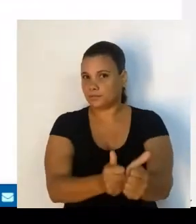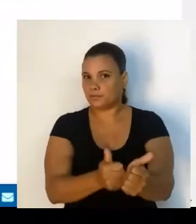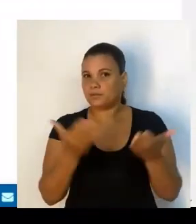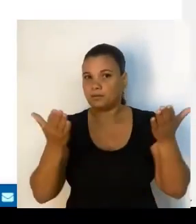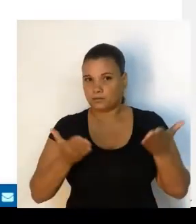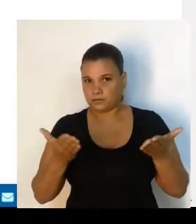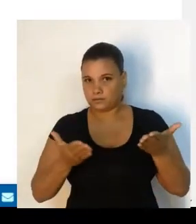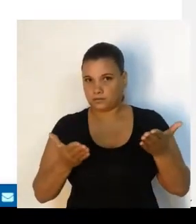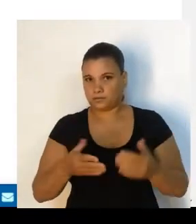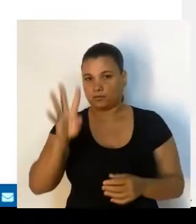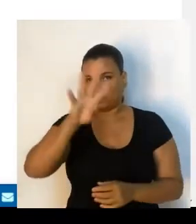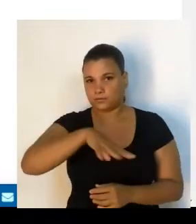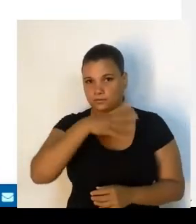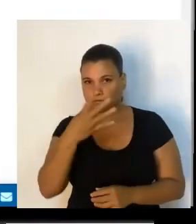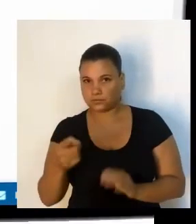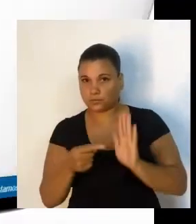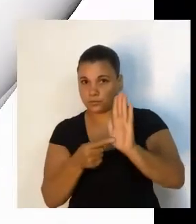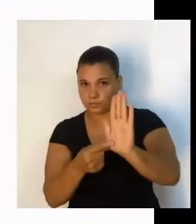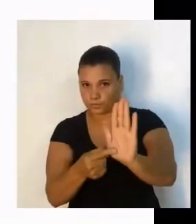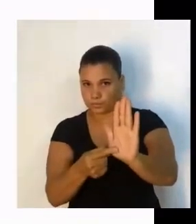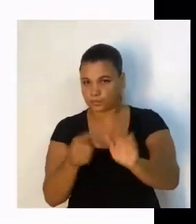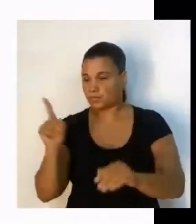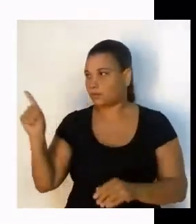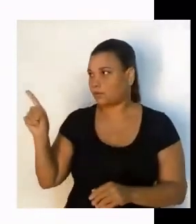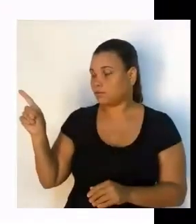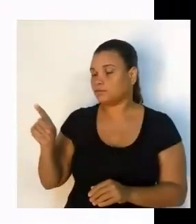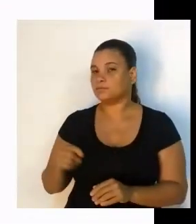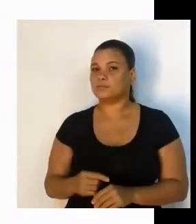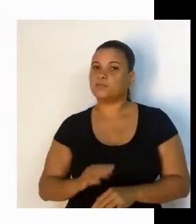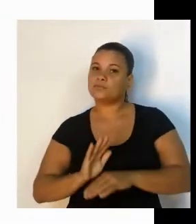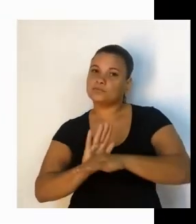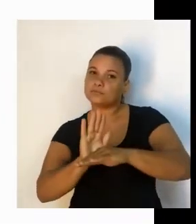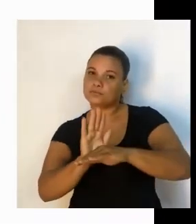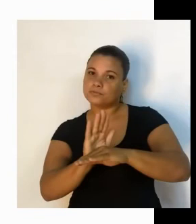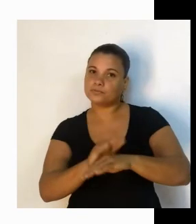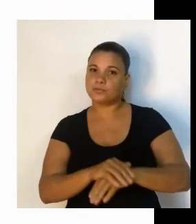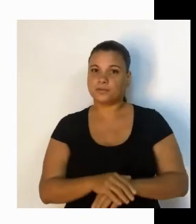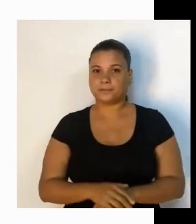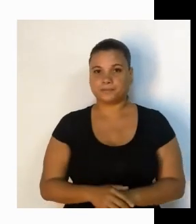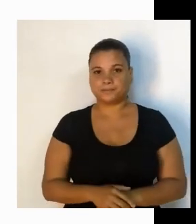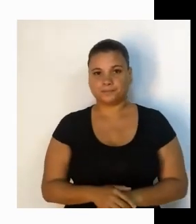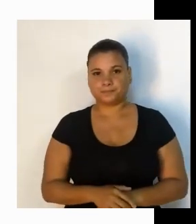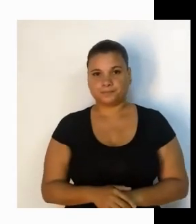mostrarei um cronograma para seguir, que ajudará no desempenho das atividades.